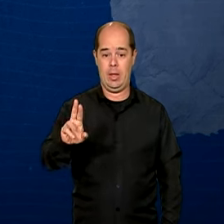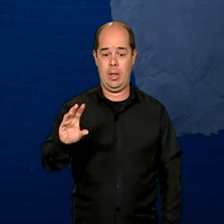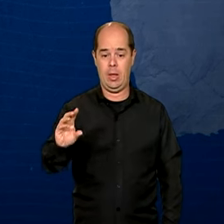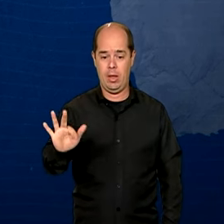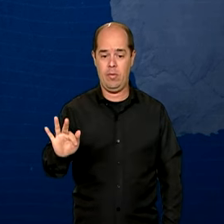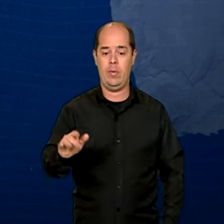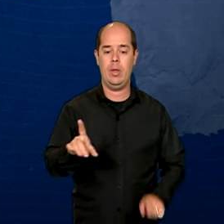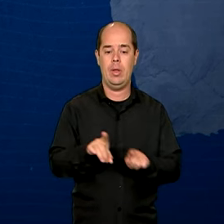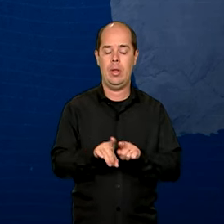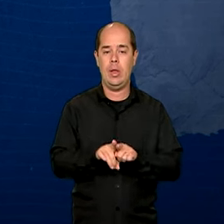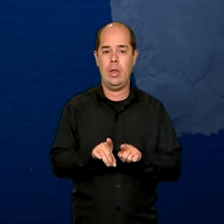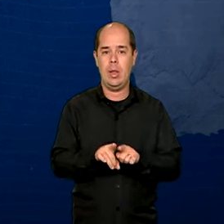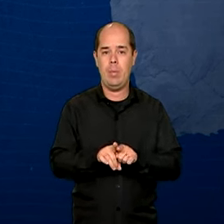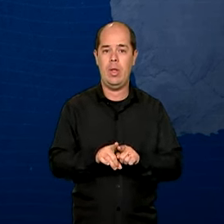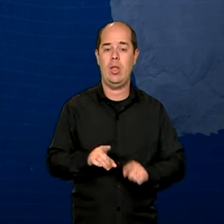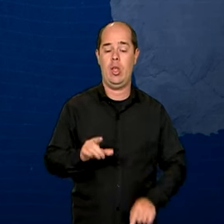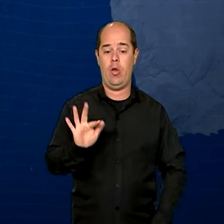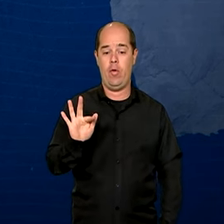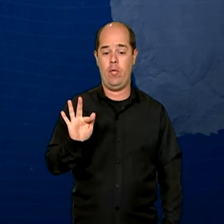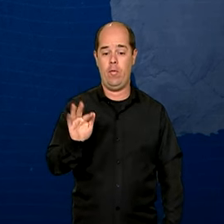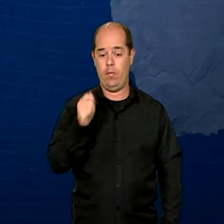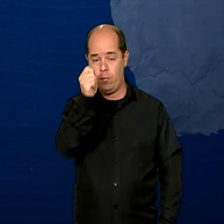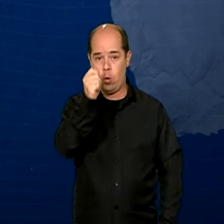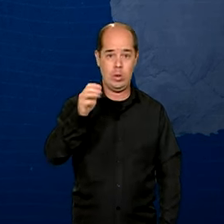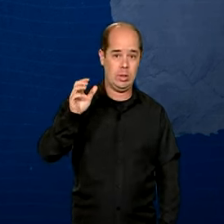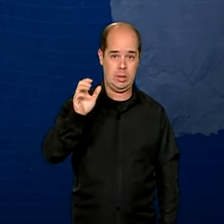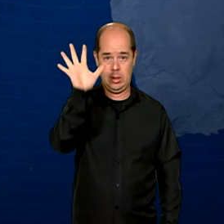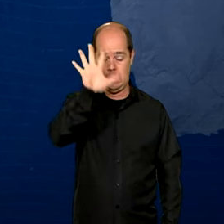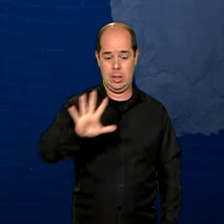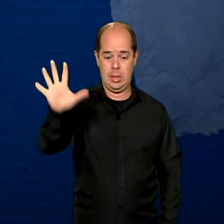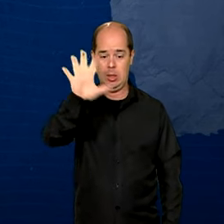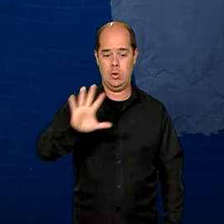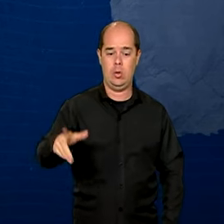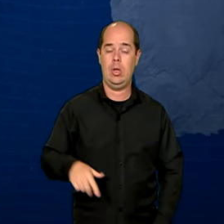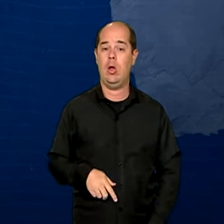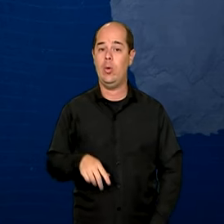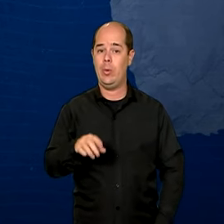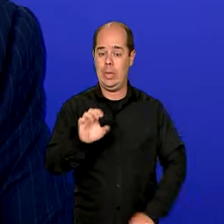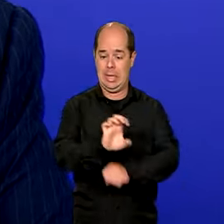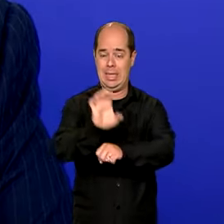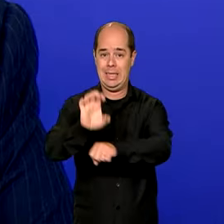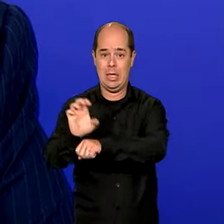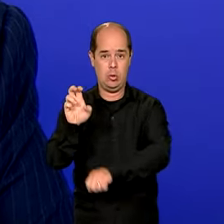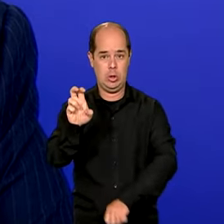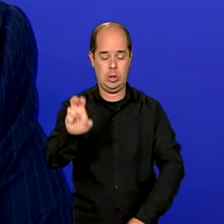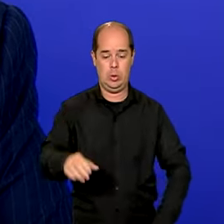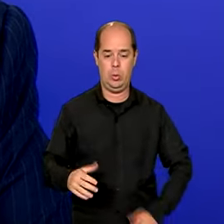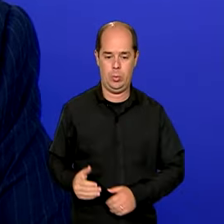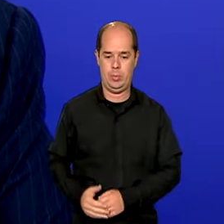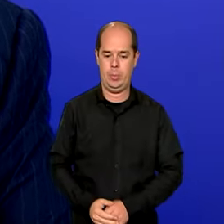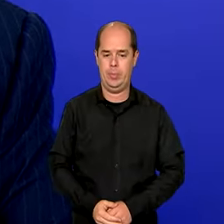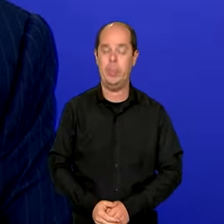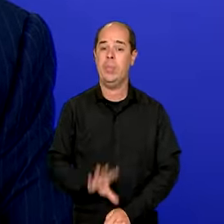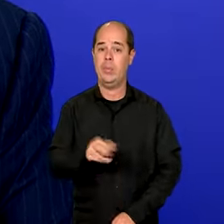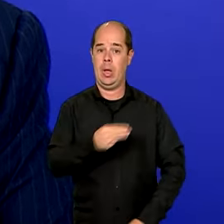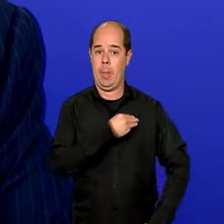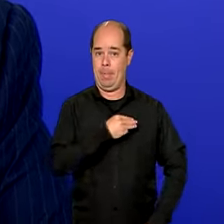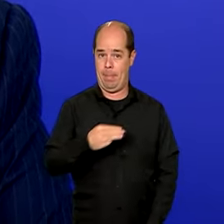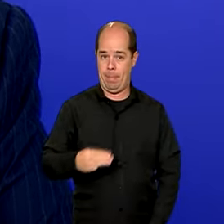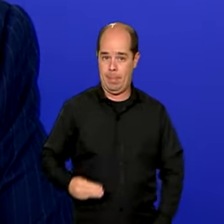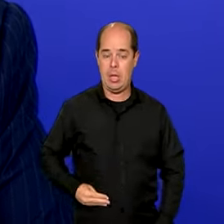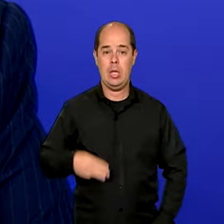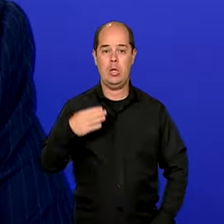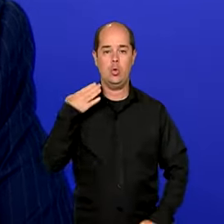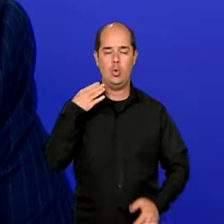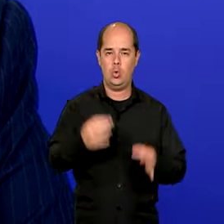estados. São Paulo, Rio de Janeiro, Mato Grosso, Mato Grosso do Sul e Paraná. Segundo o ministro da Justiça e Segurança